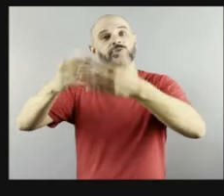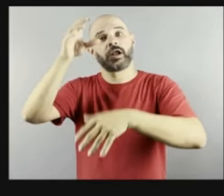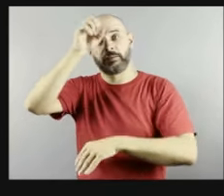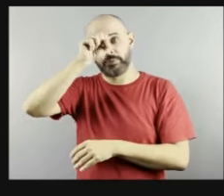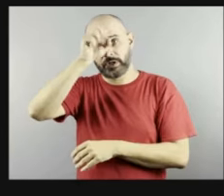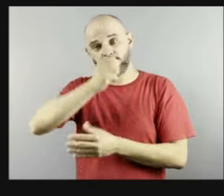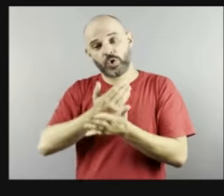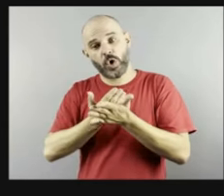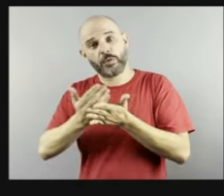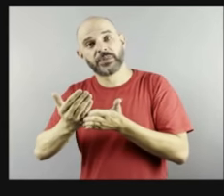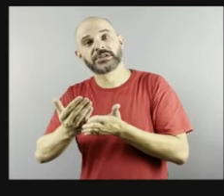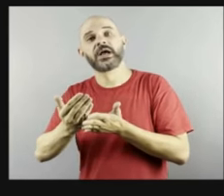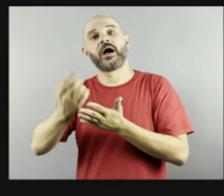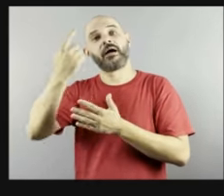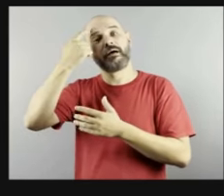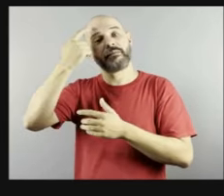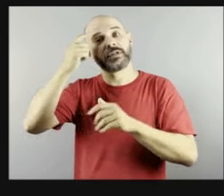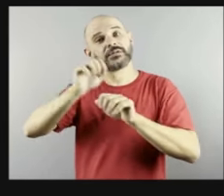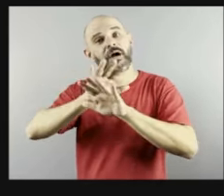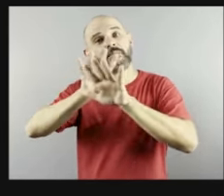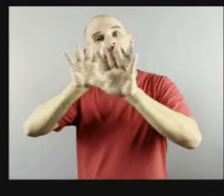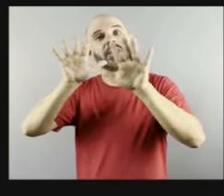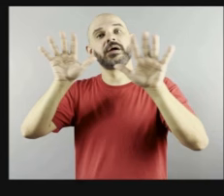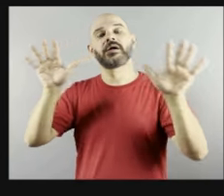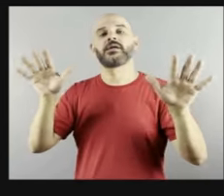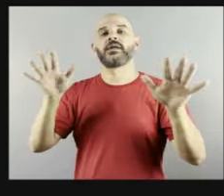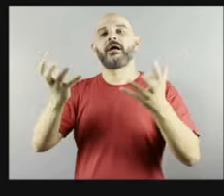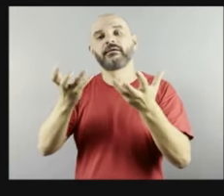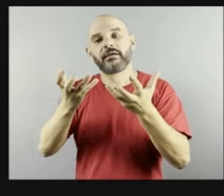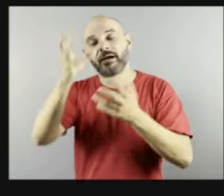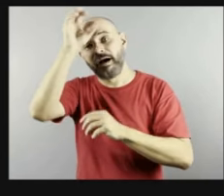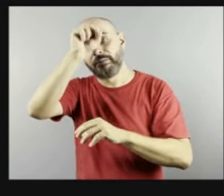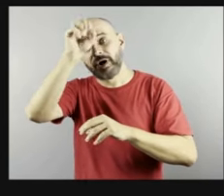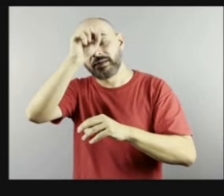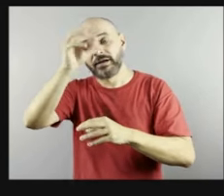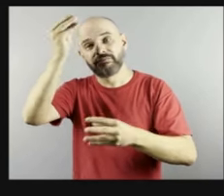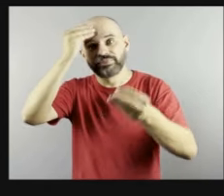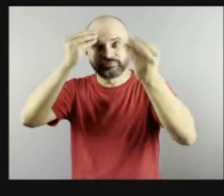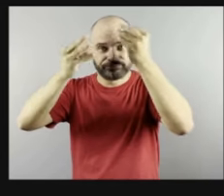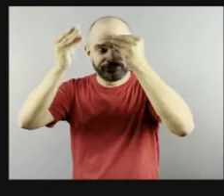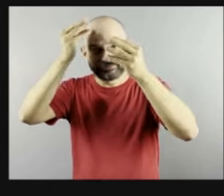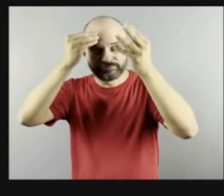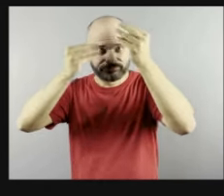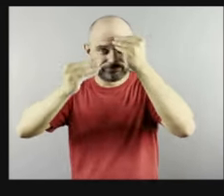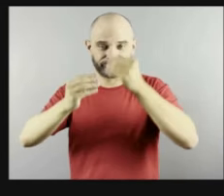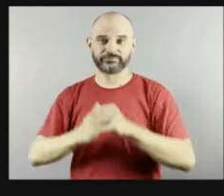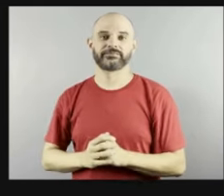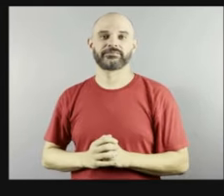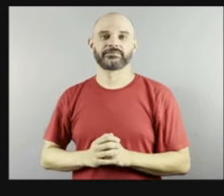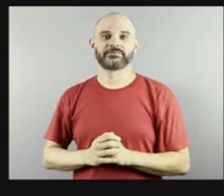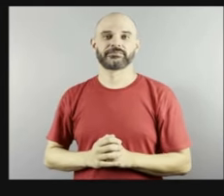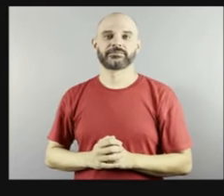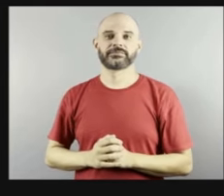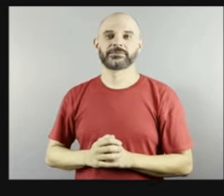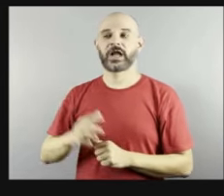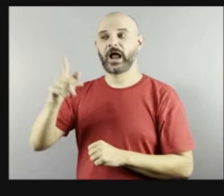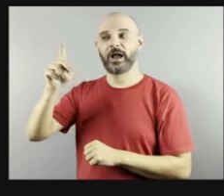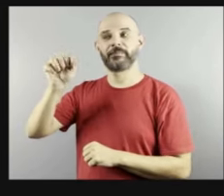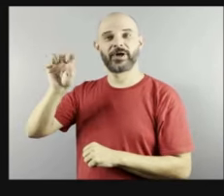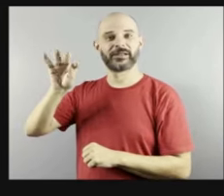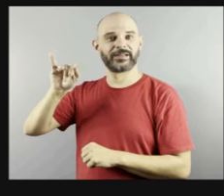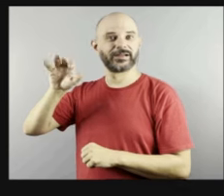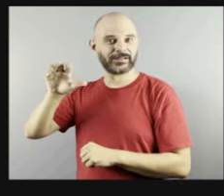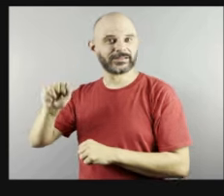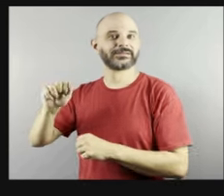também fazer parte dessa furadinha aí de bolha que a Patrícia nos instigou aqui a